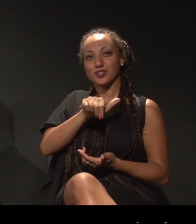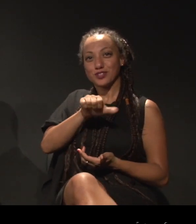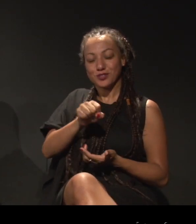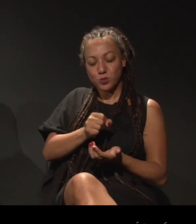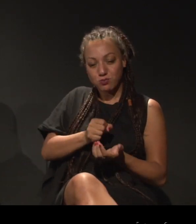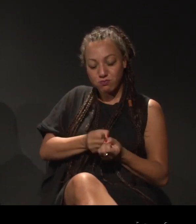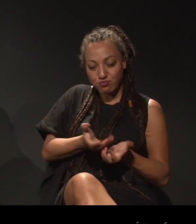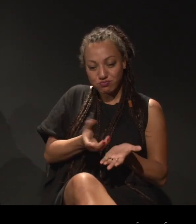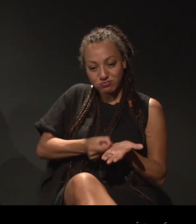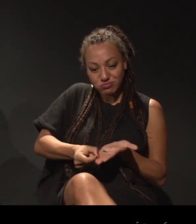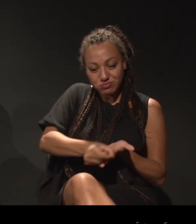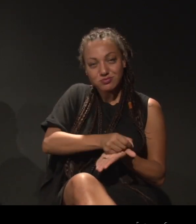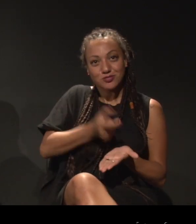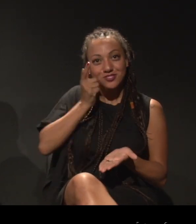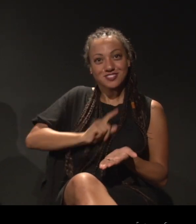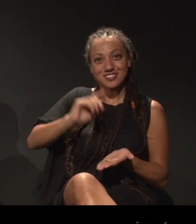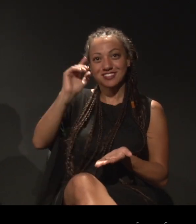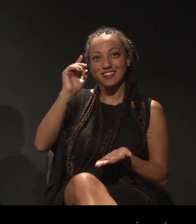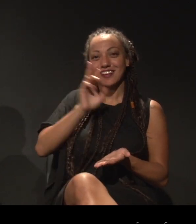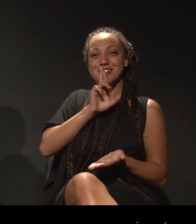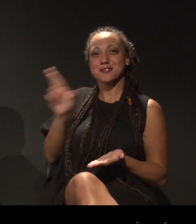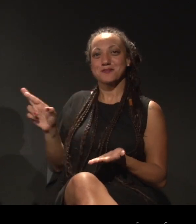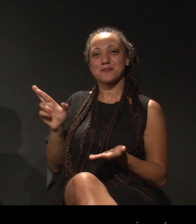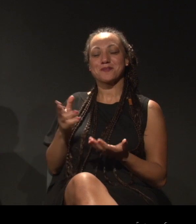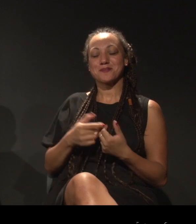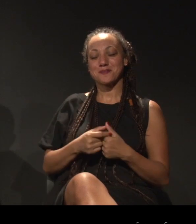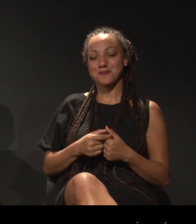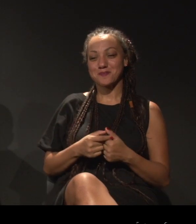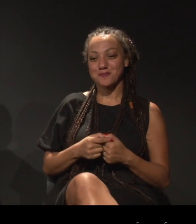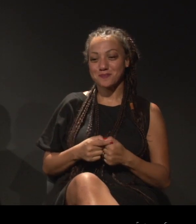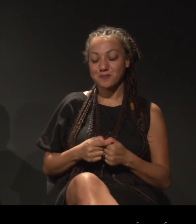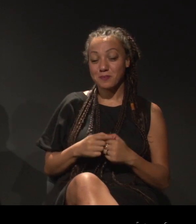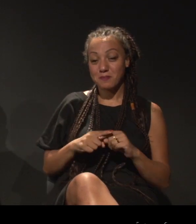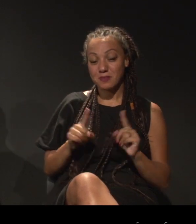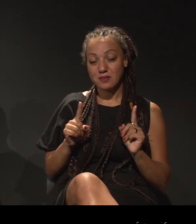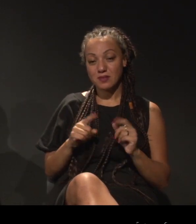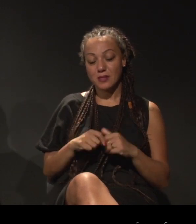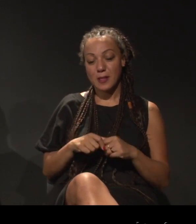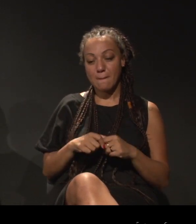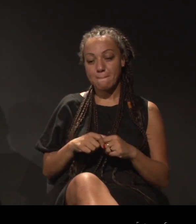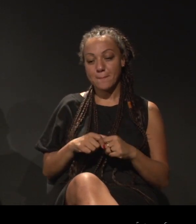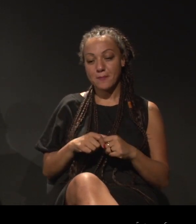pergunta do lugar de onde ela vem. Mas,